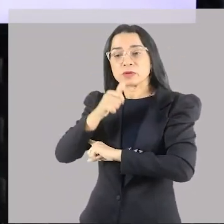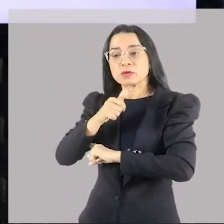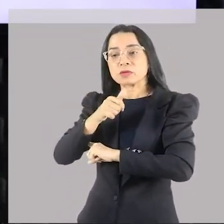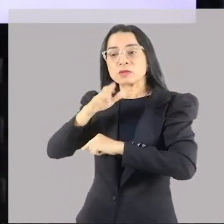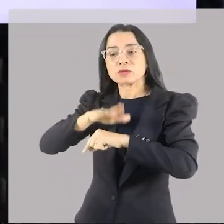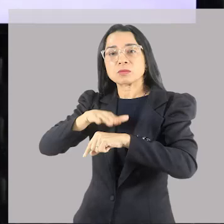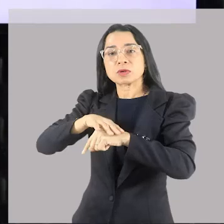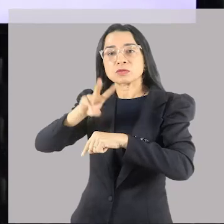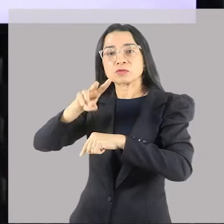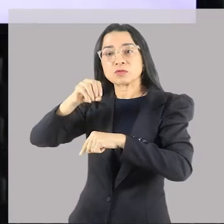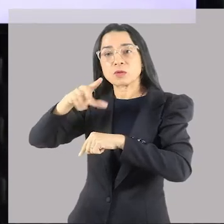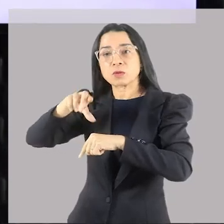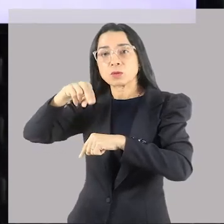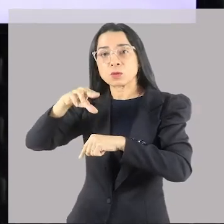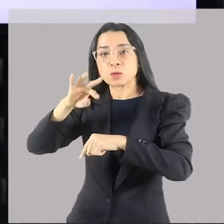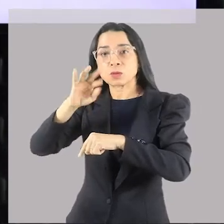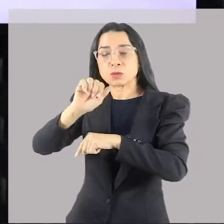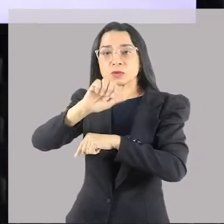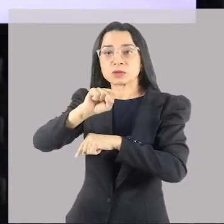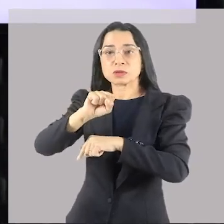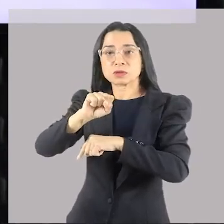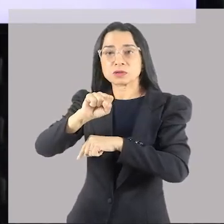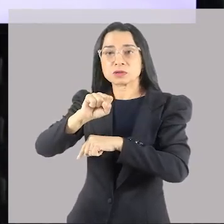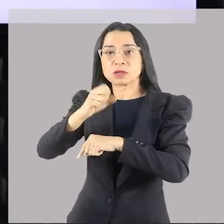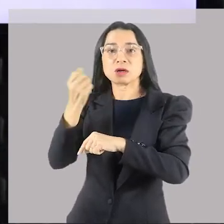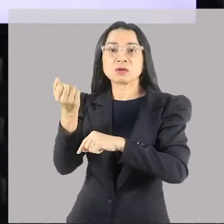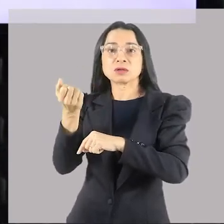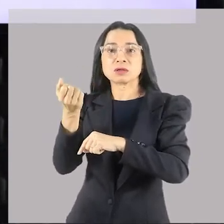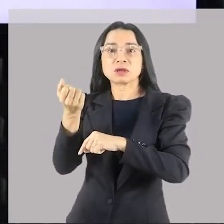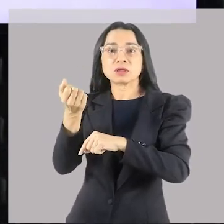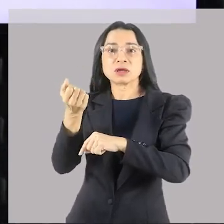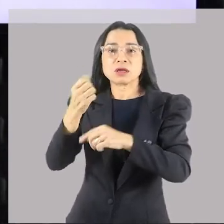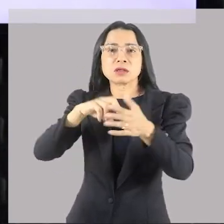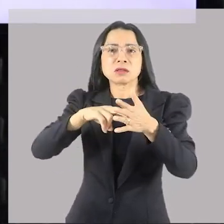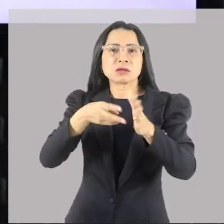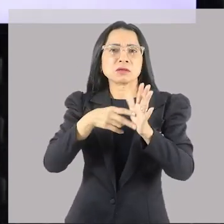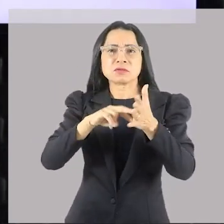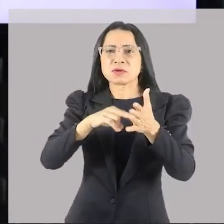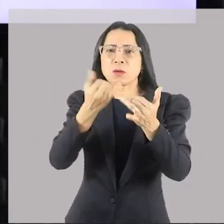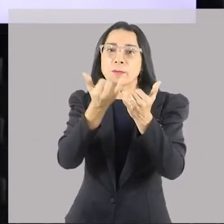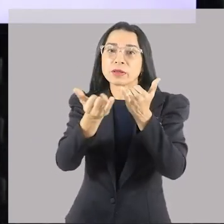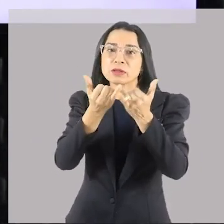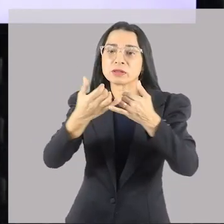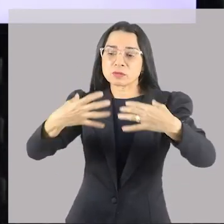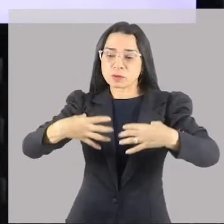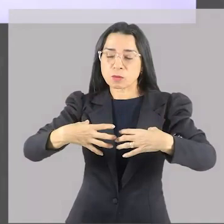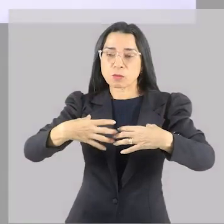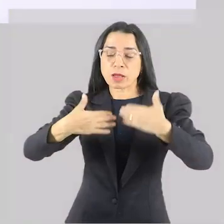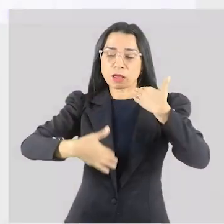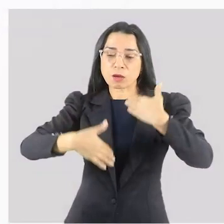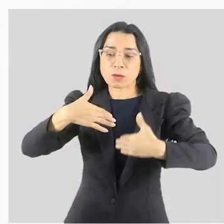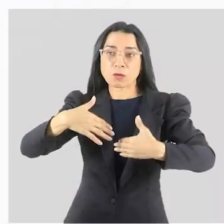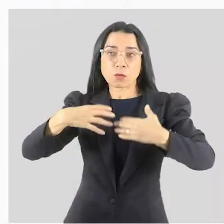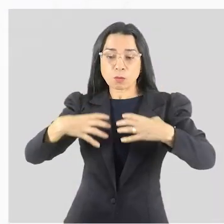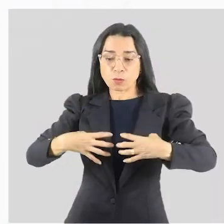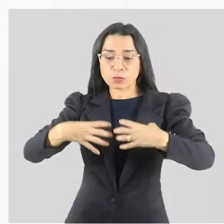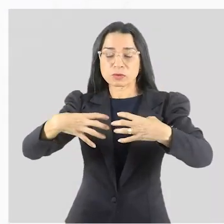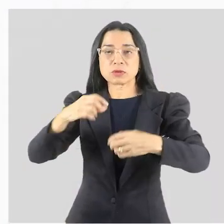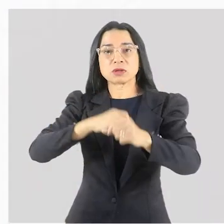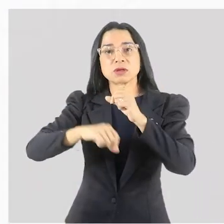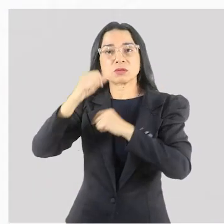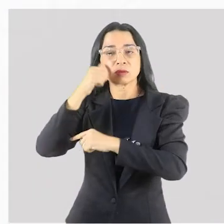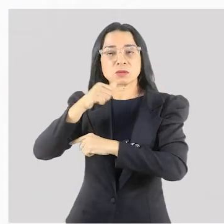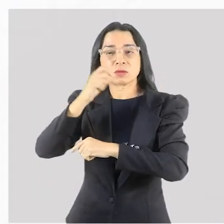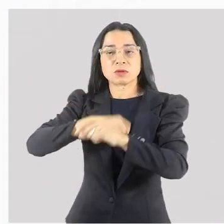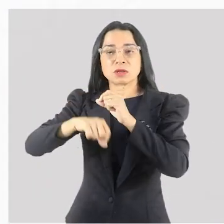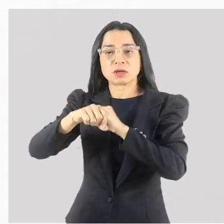volutas, e para alguns estudiosos fazem menção aos seios do corpo feminino. E por último, o mais sofisticado, que eu já